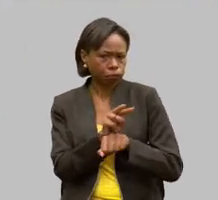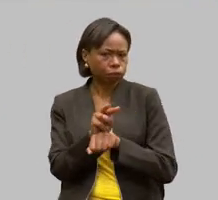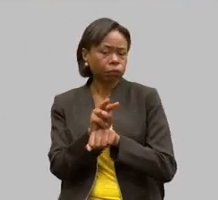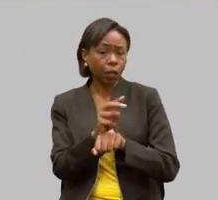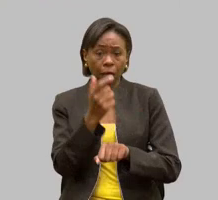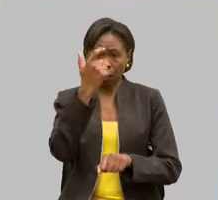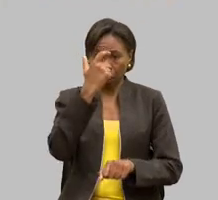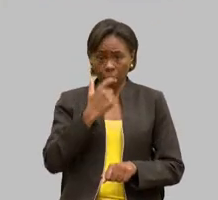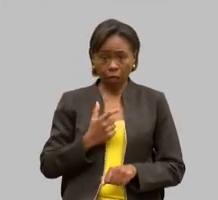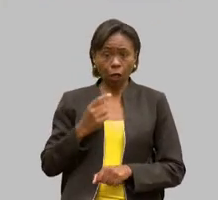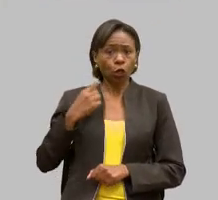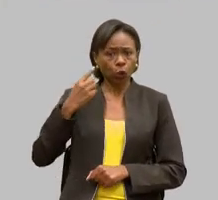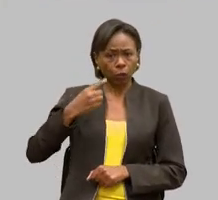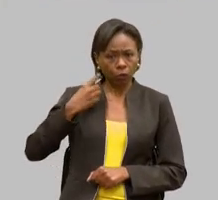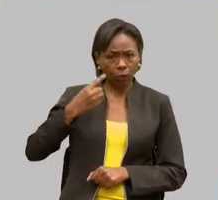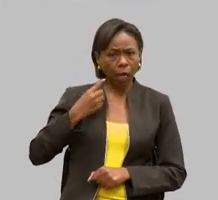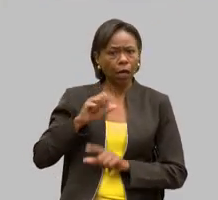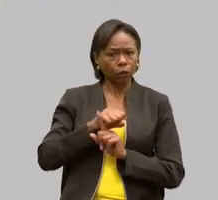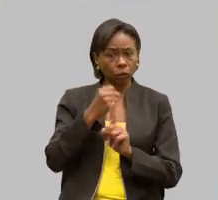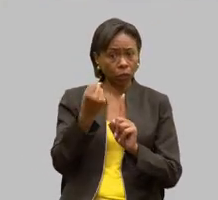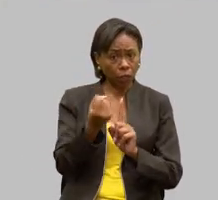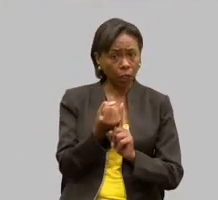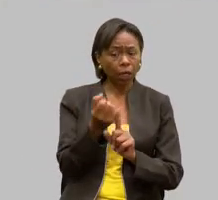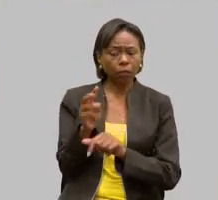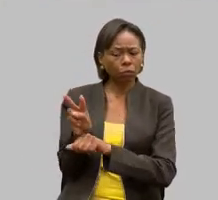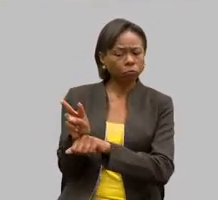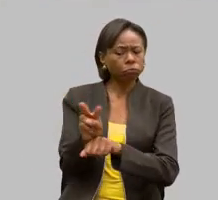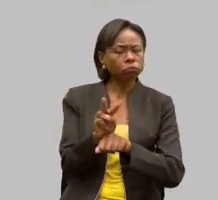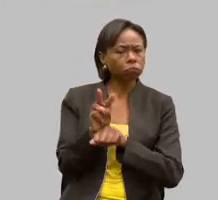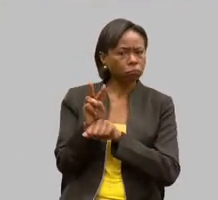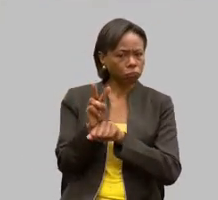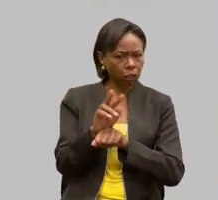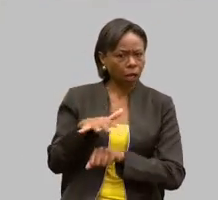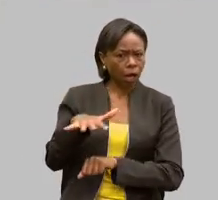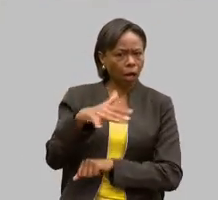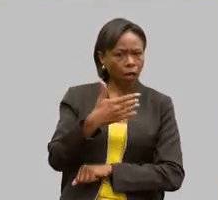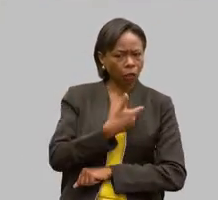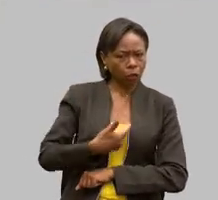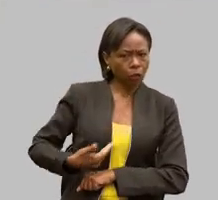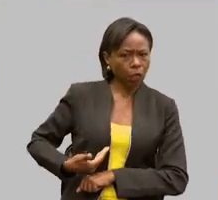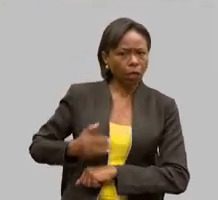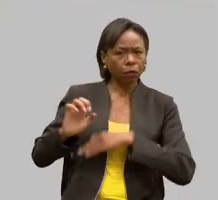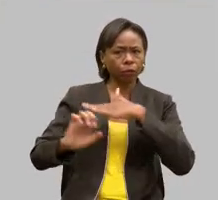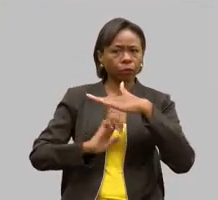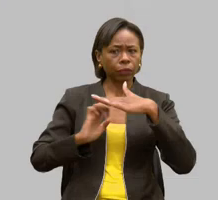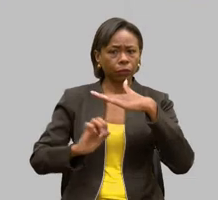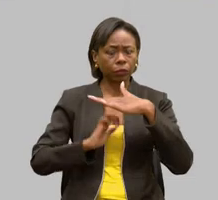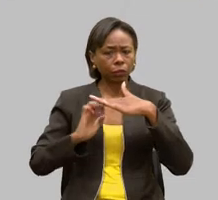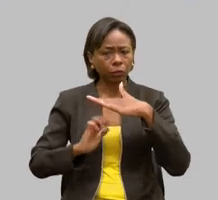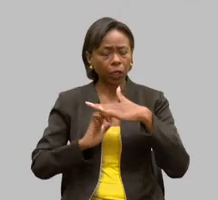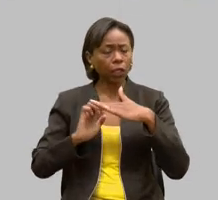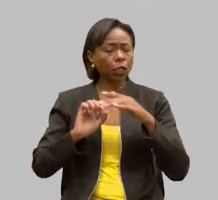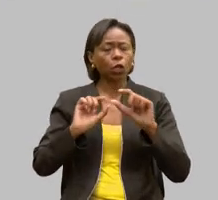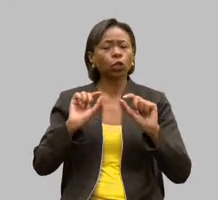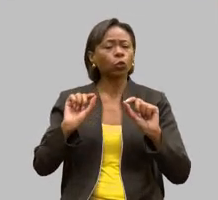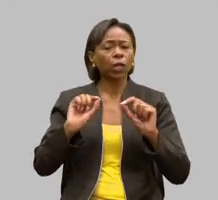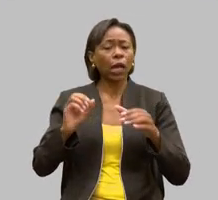como sociedade, nós temos fiscalizado o Estado, fiscalizado as empresas, com relação às cotas